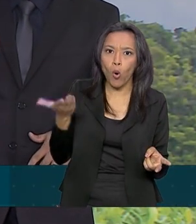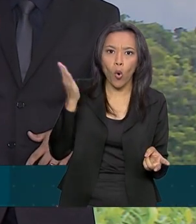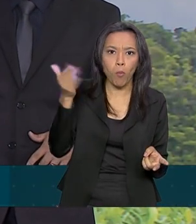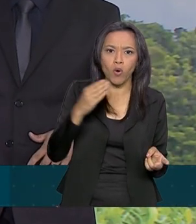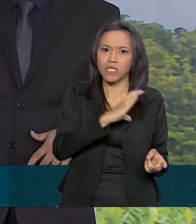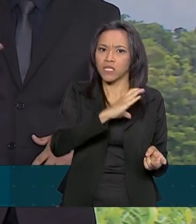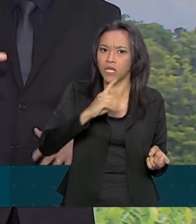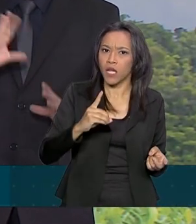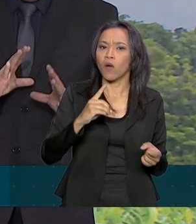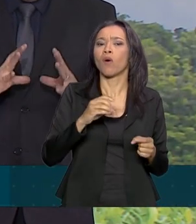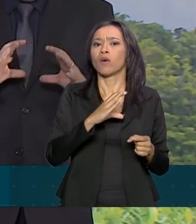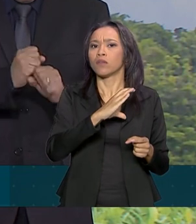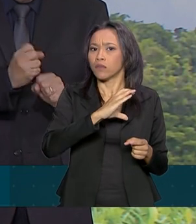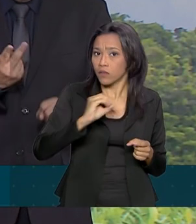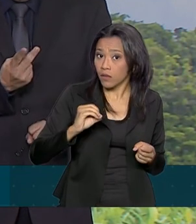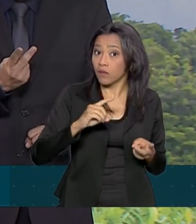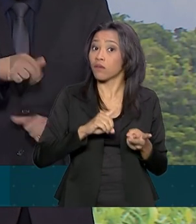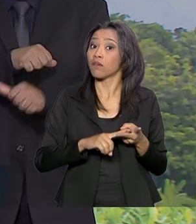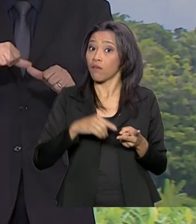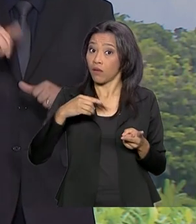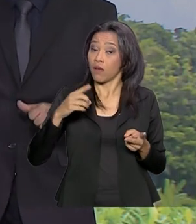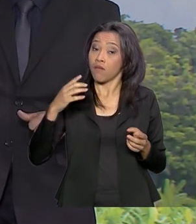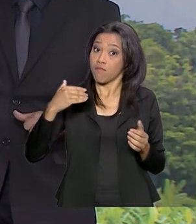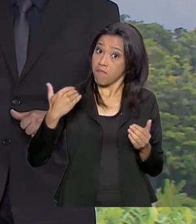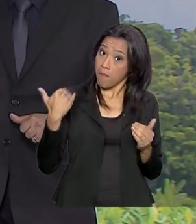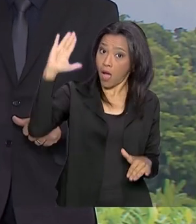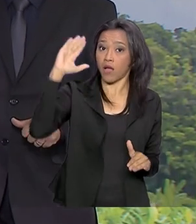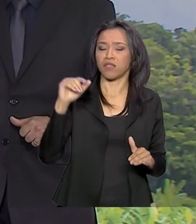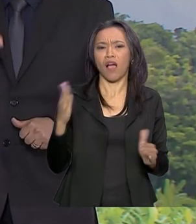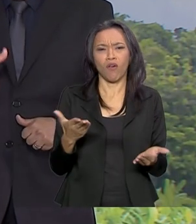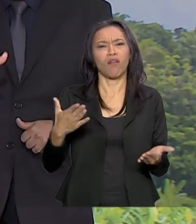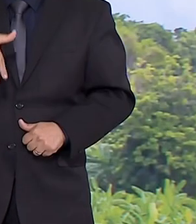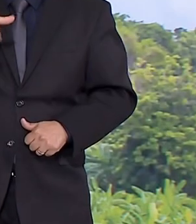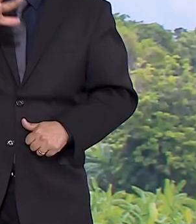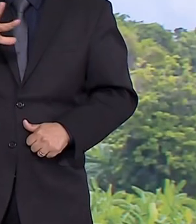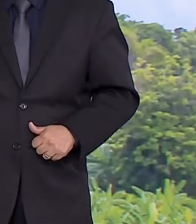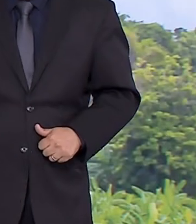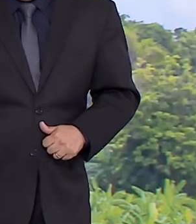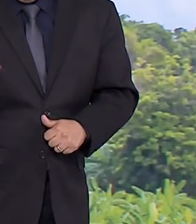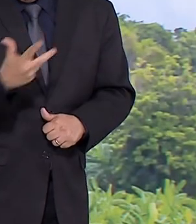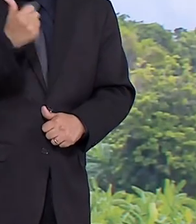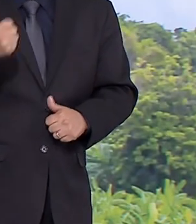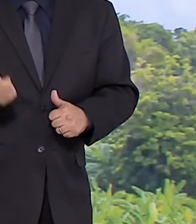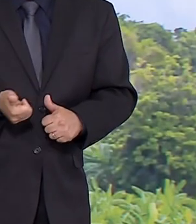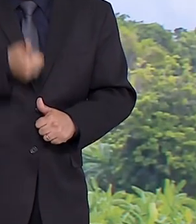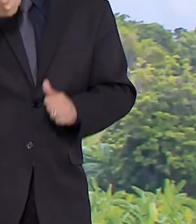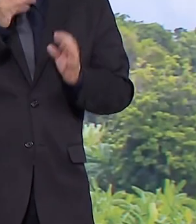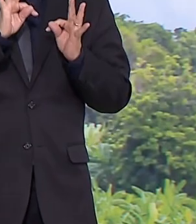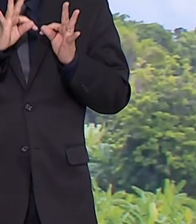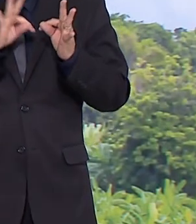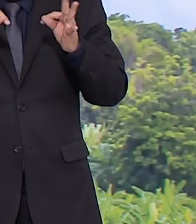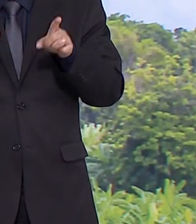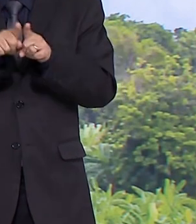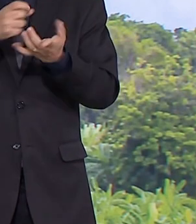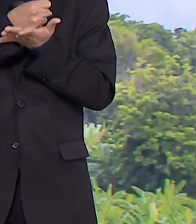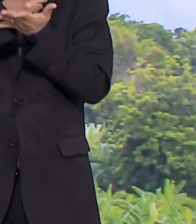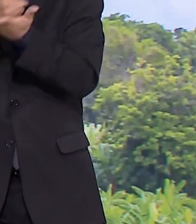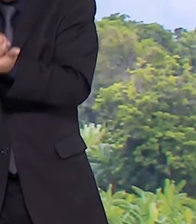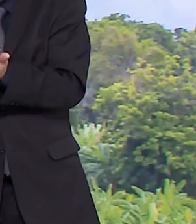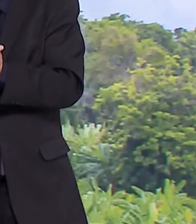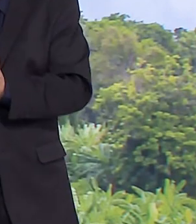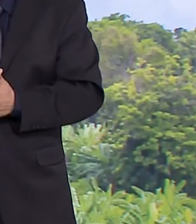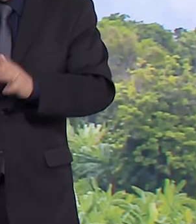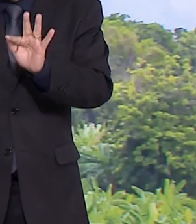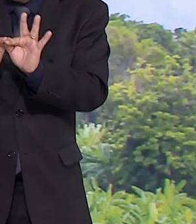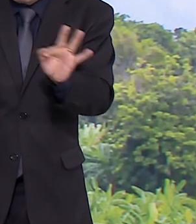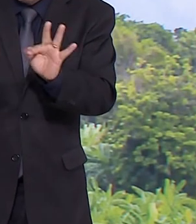conjunto, mas vai produzir cada vez melhor com tecnologia e com apoio para o pequeno, que precisa